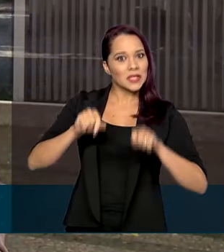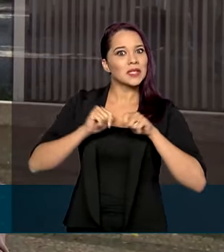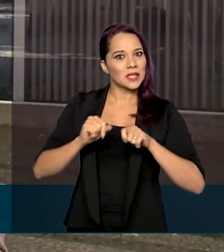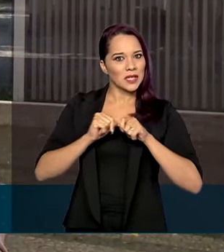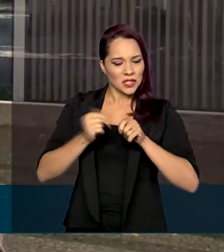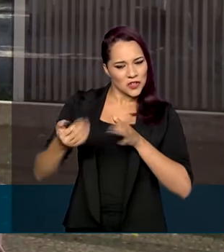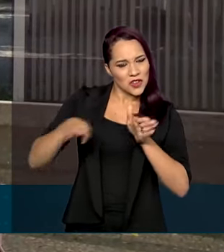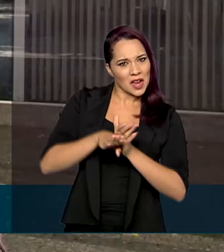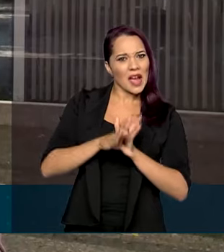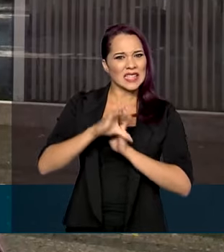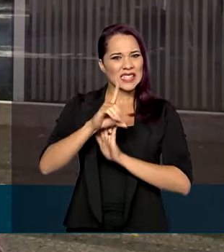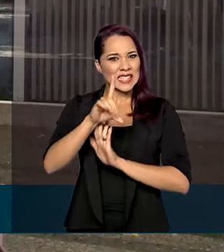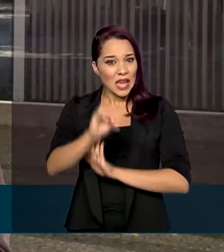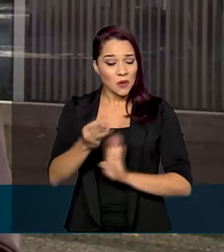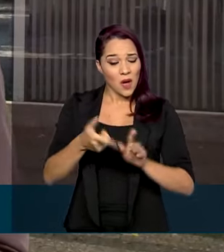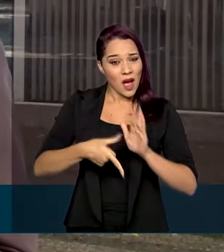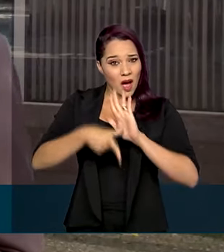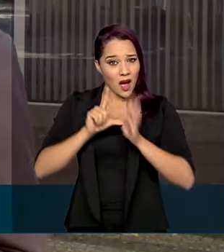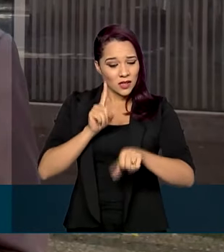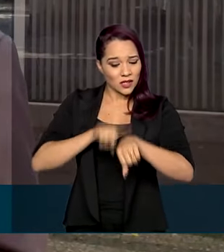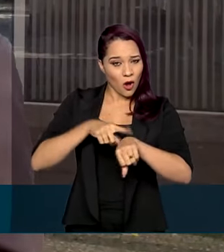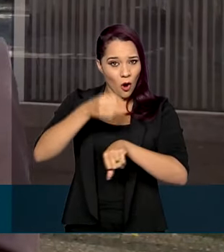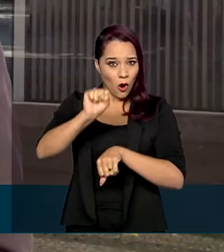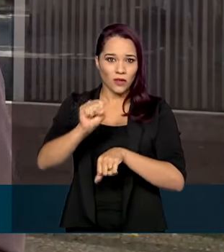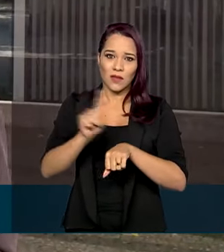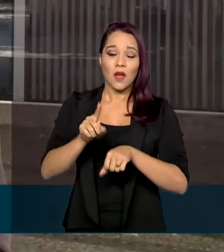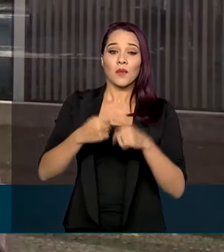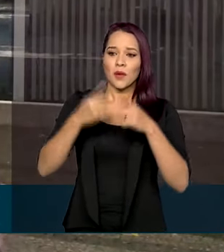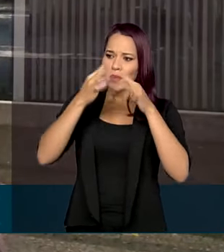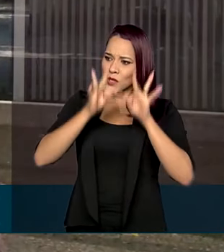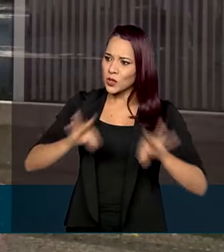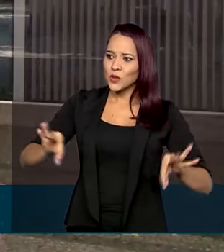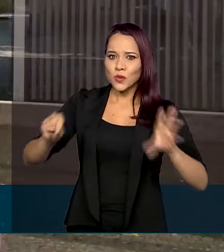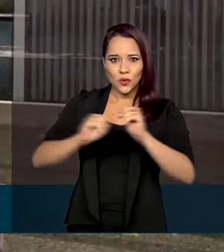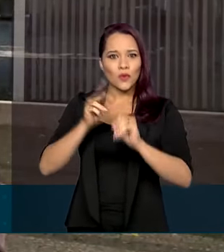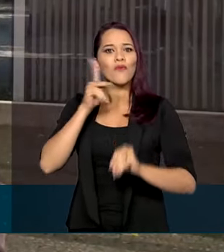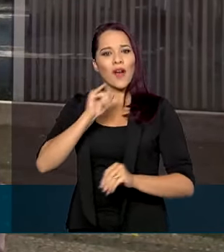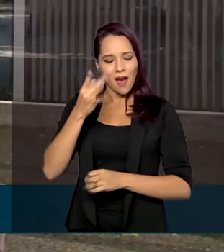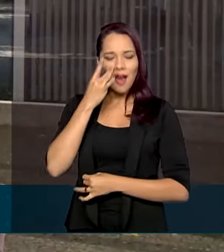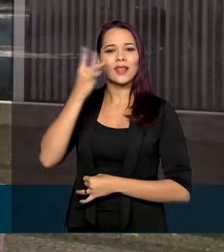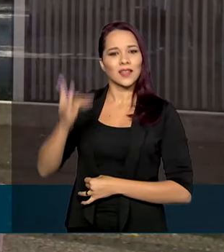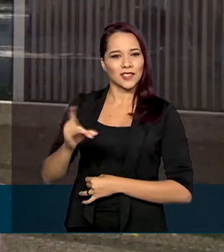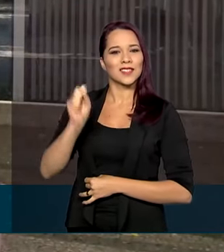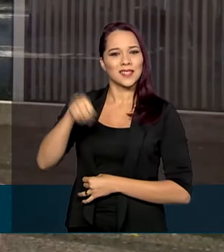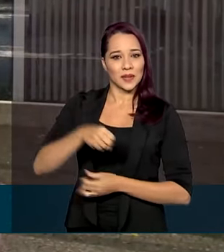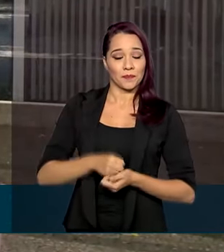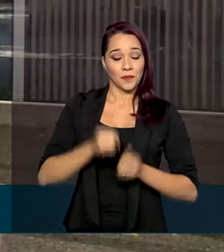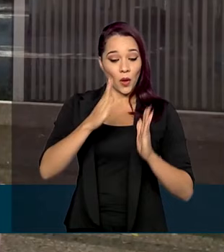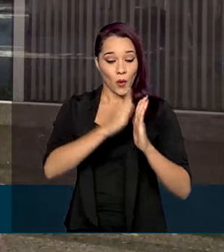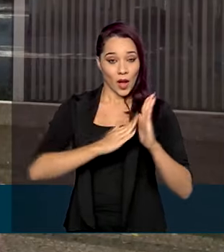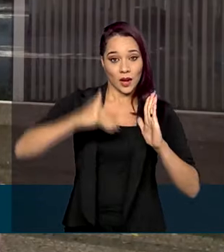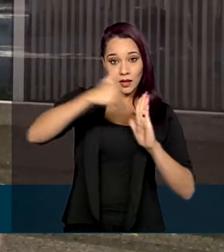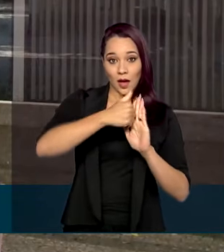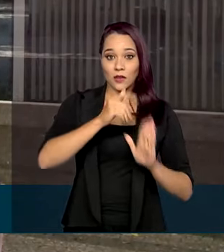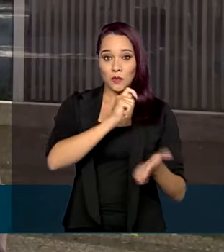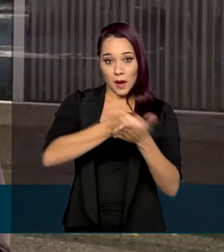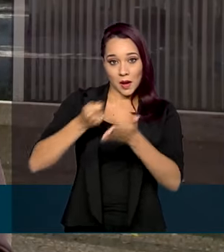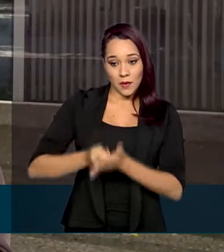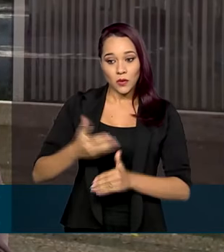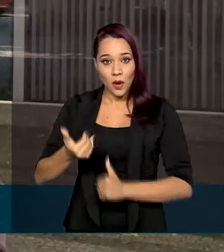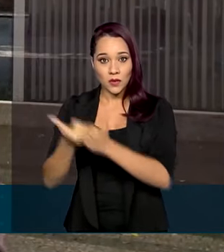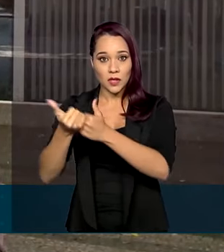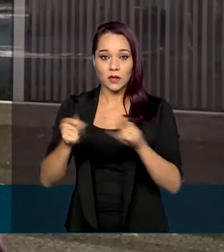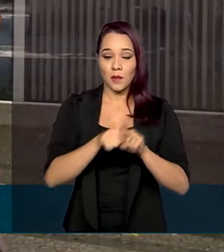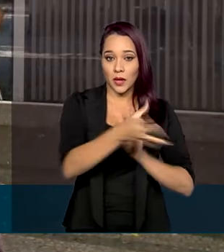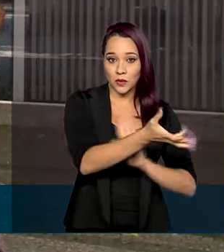agências antes do horário da abertura, porque todas as pessoas vão ser atendidas. O calendário de pagamento, tanto do auxílio